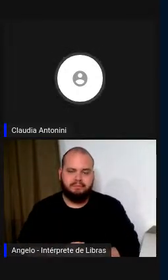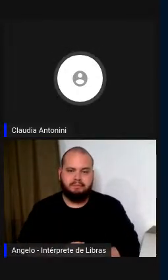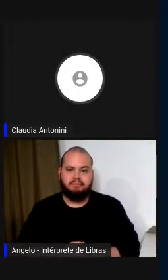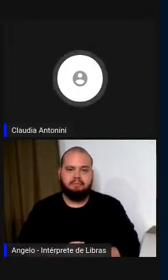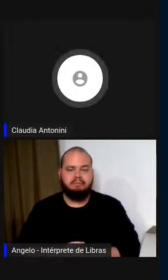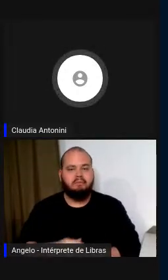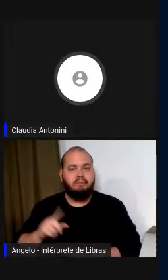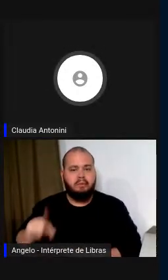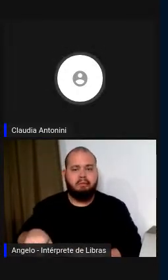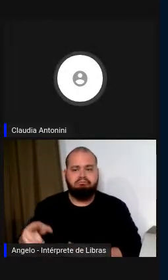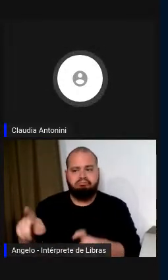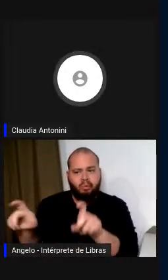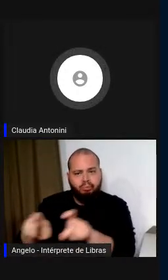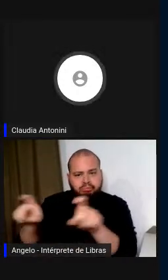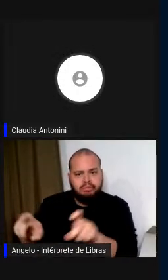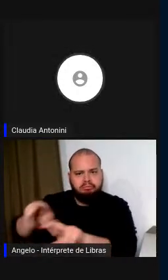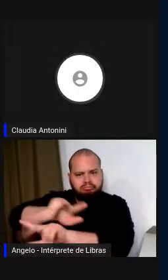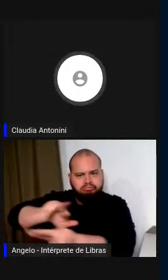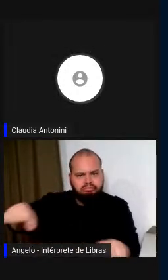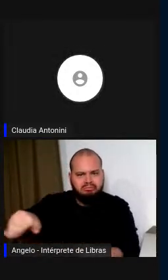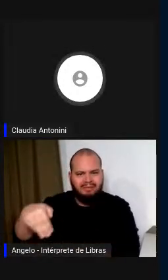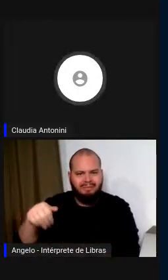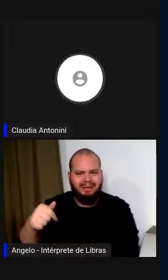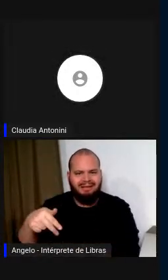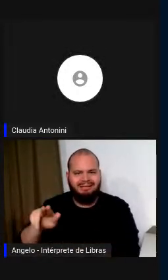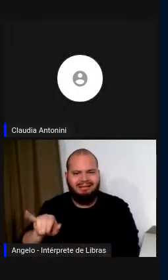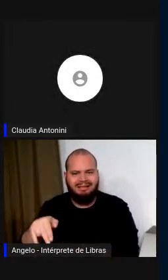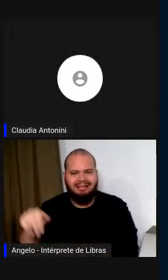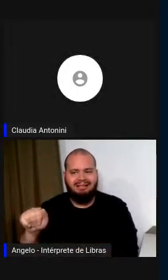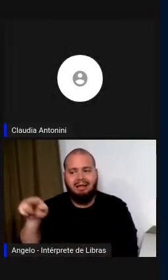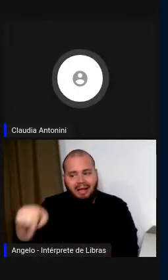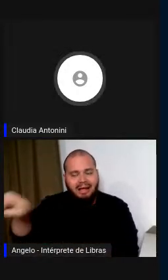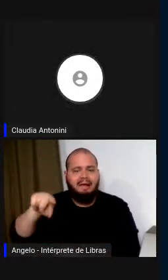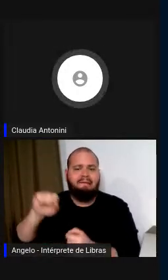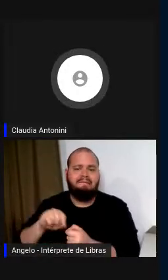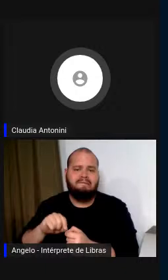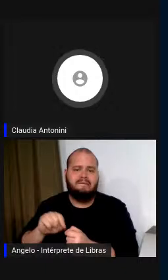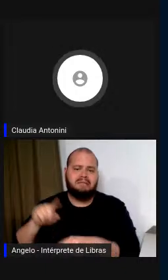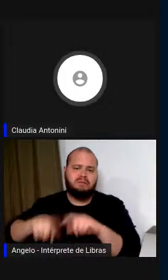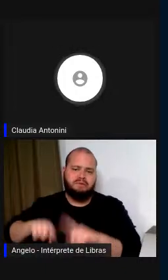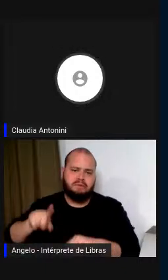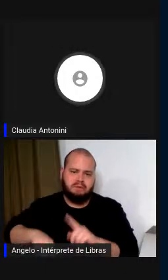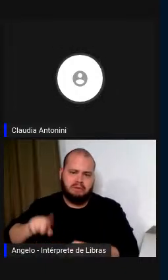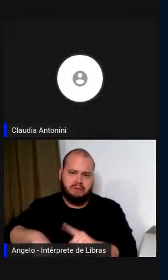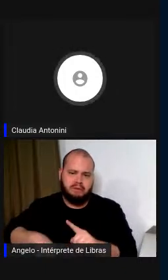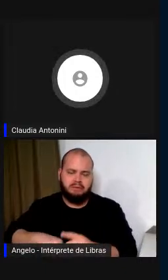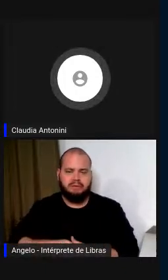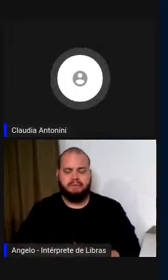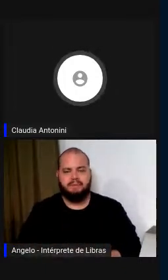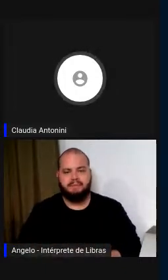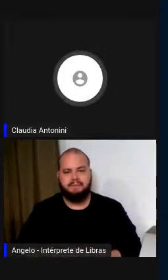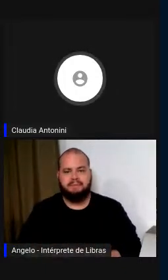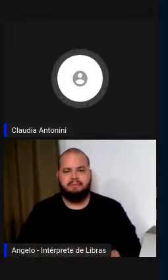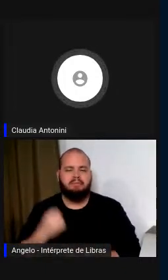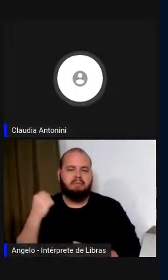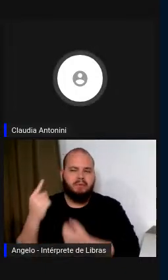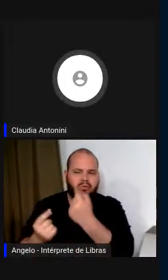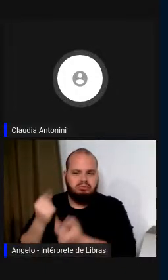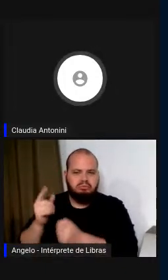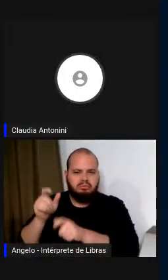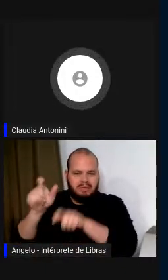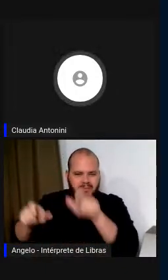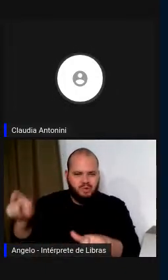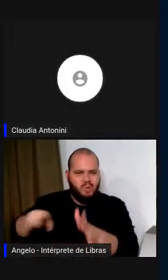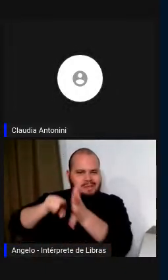façam algumas determinadas atividades. O que alguns estudiosos definem de